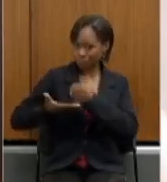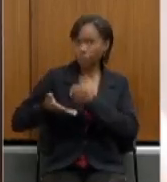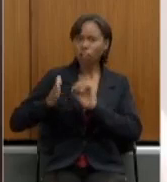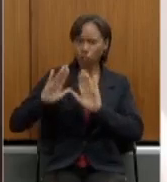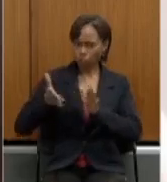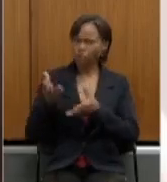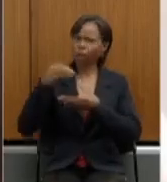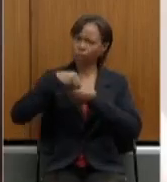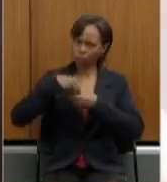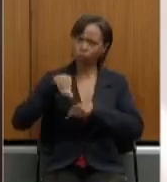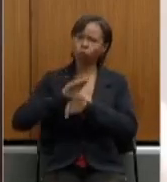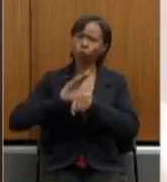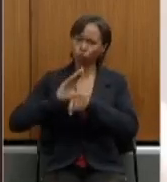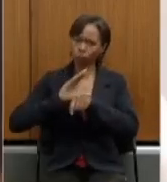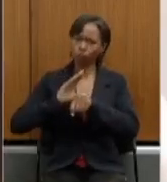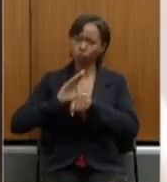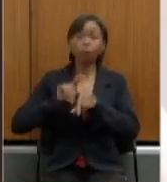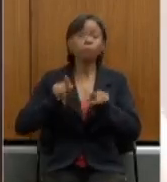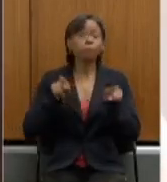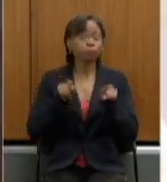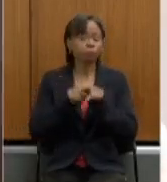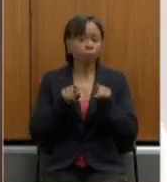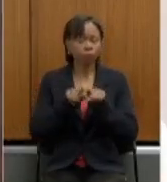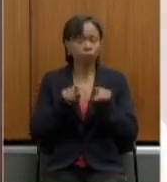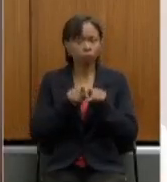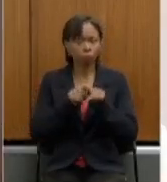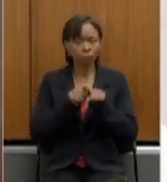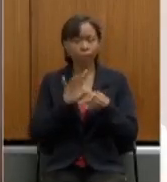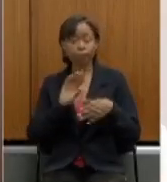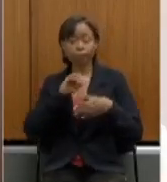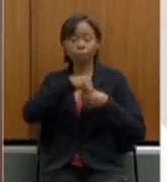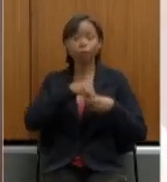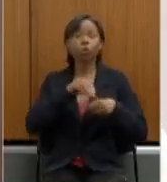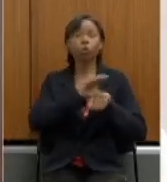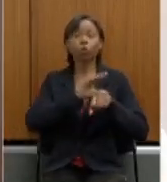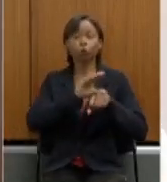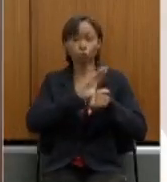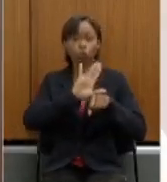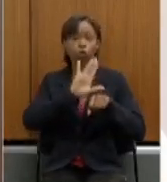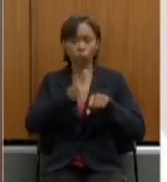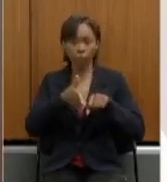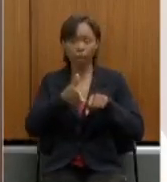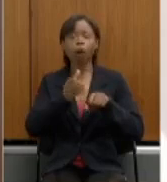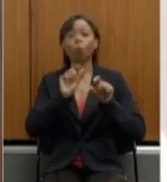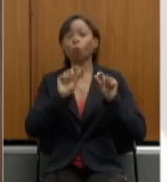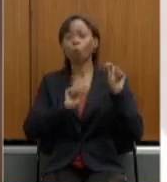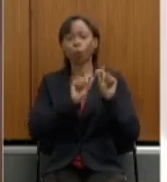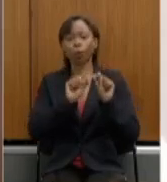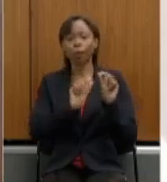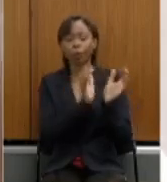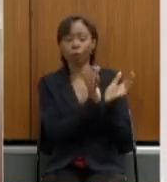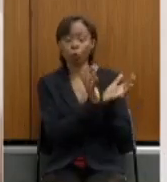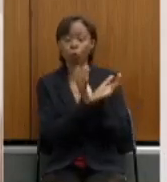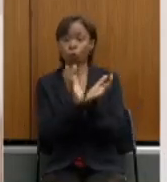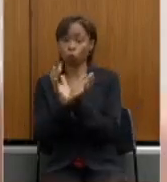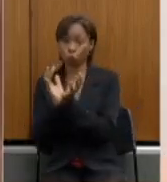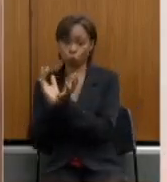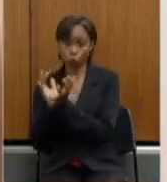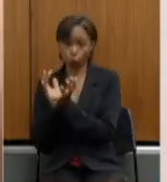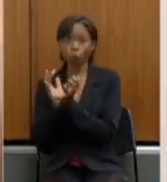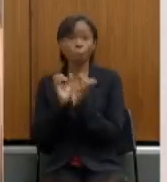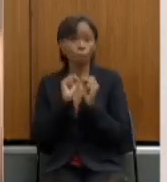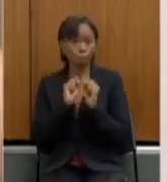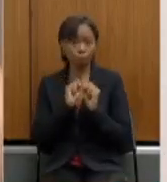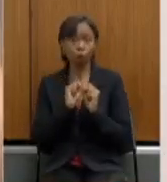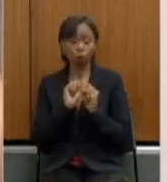constitucionalizado, certo? A gente também constitucionalizou as categorias que podem ter, ser beneficiadas por